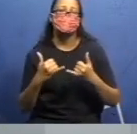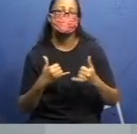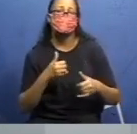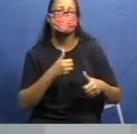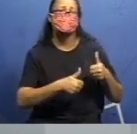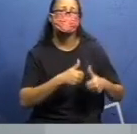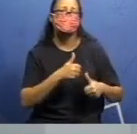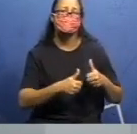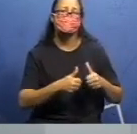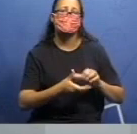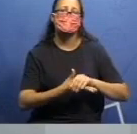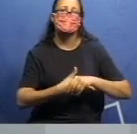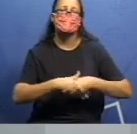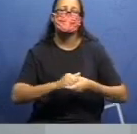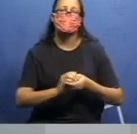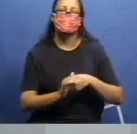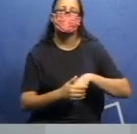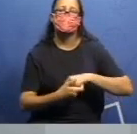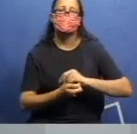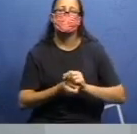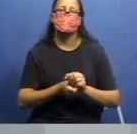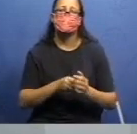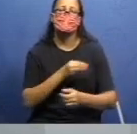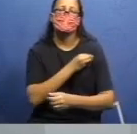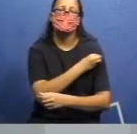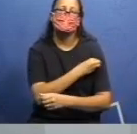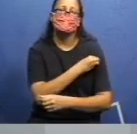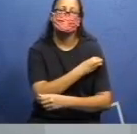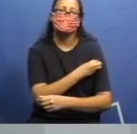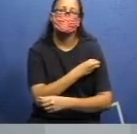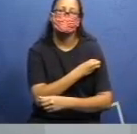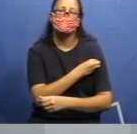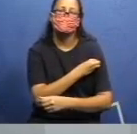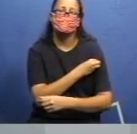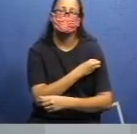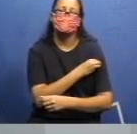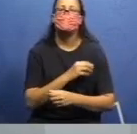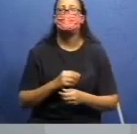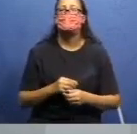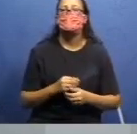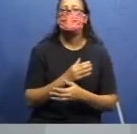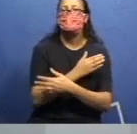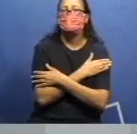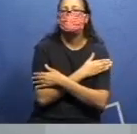sempre, lavar as mãos, utilizar álcool gel e manter a distância social. Um abraço para vocês e até a próxima.